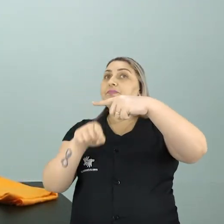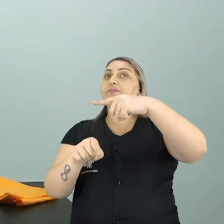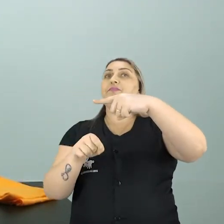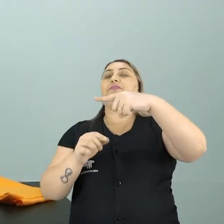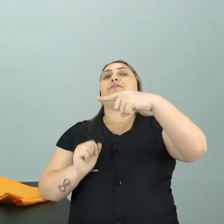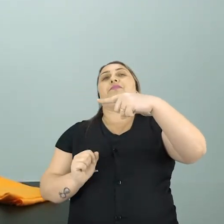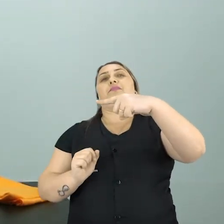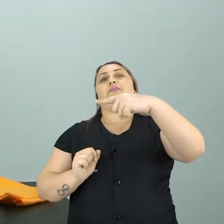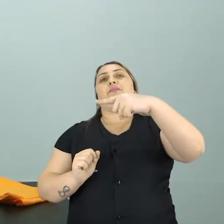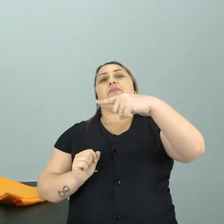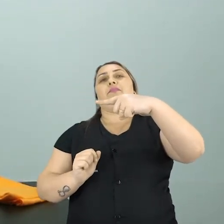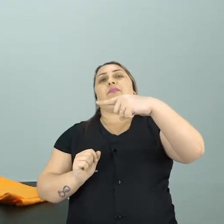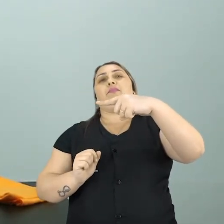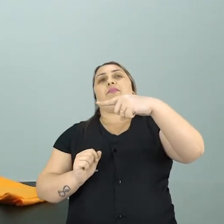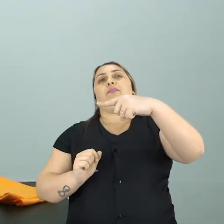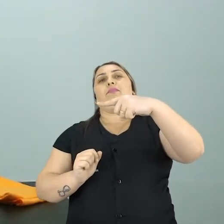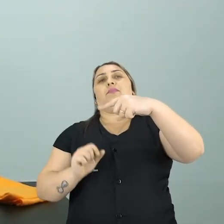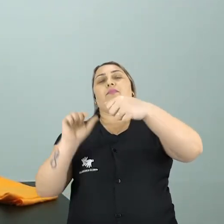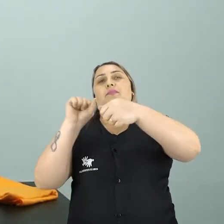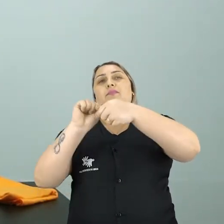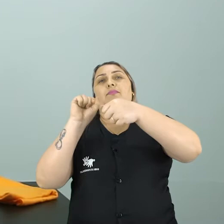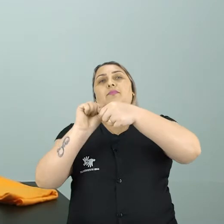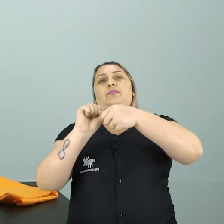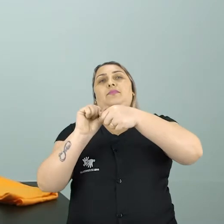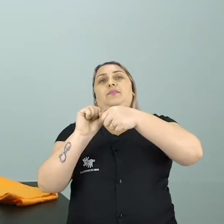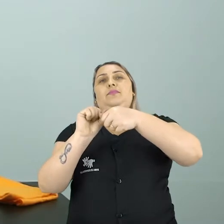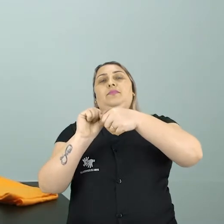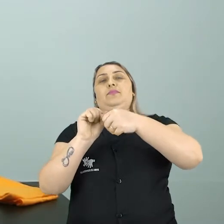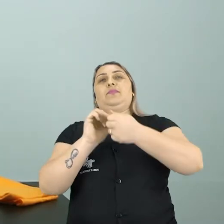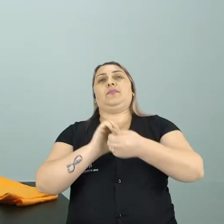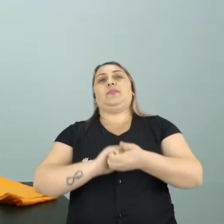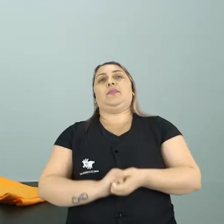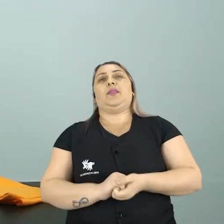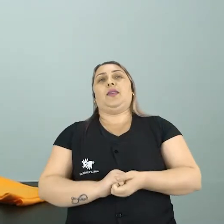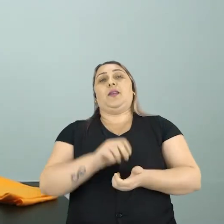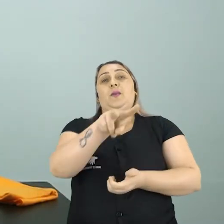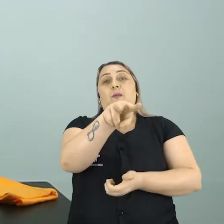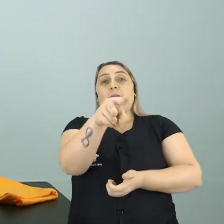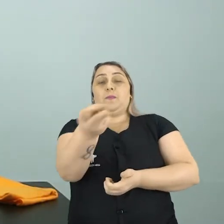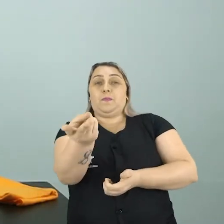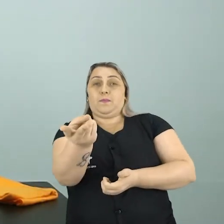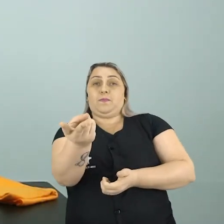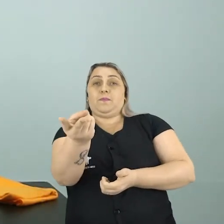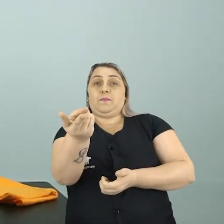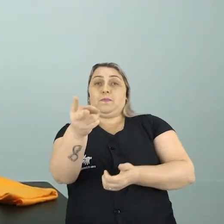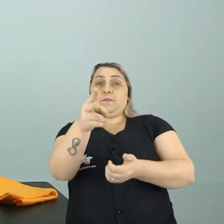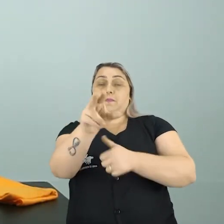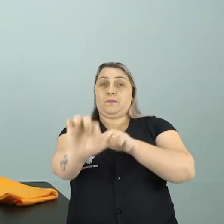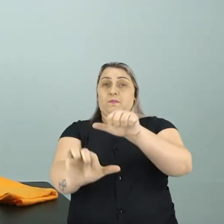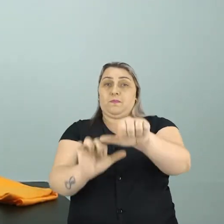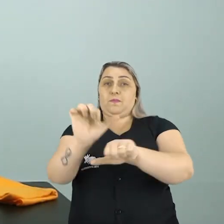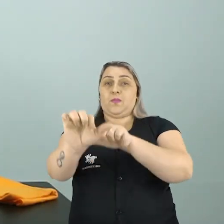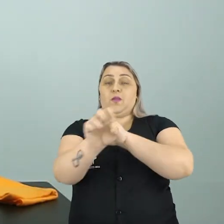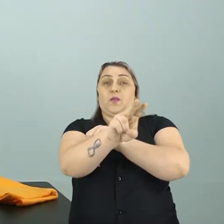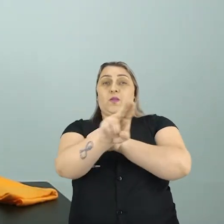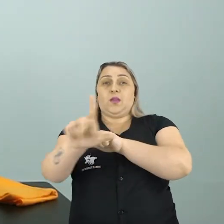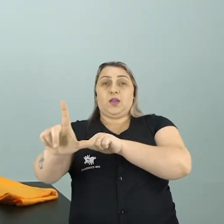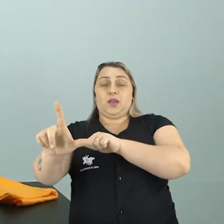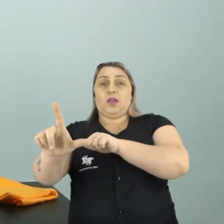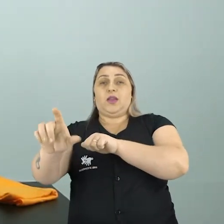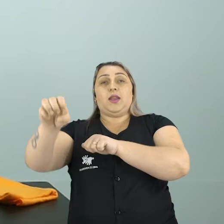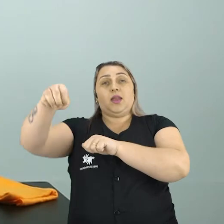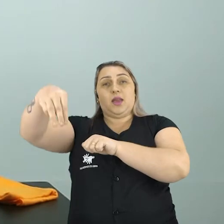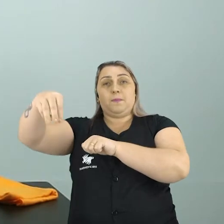você no quadro Eu teria que fazer essa conversão, né? Eu teria que pegar, transformar 2 litros